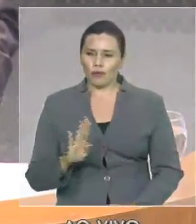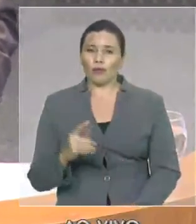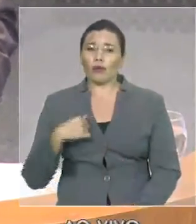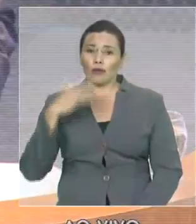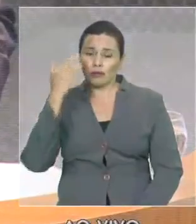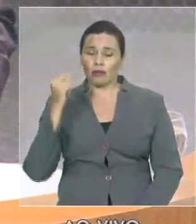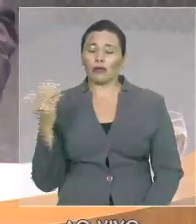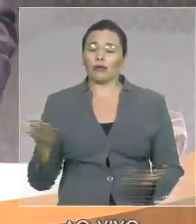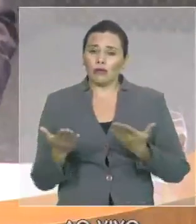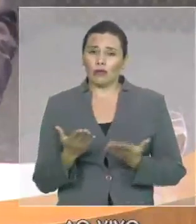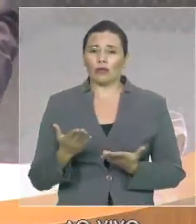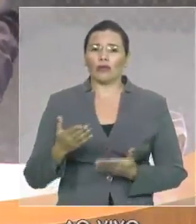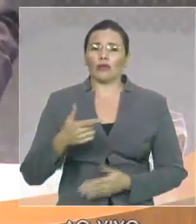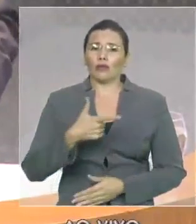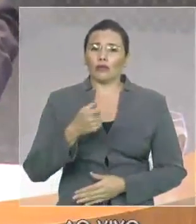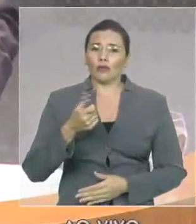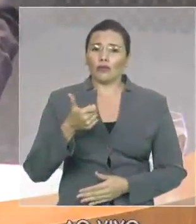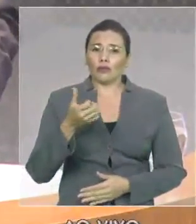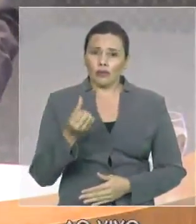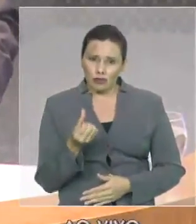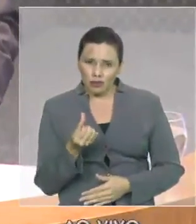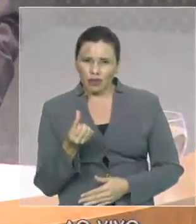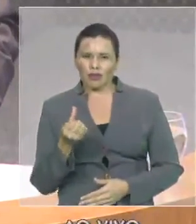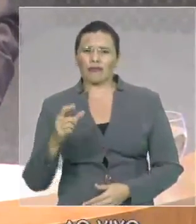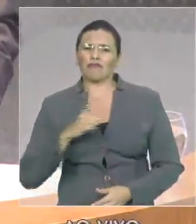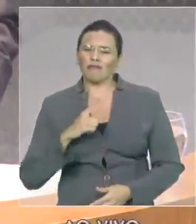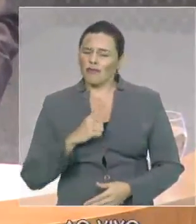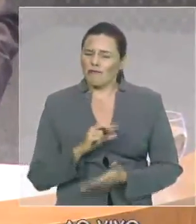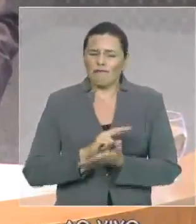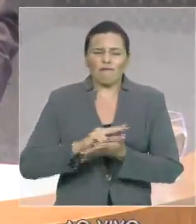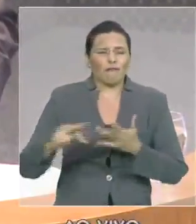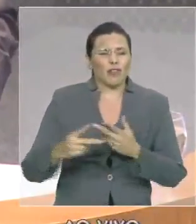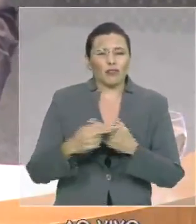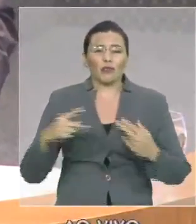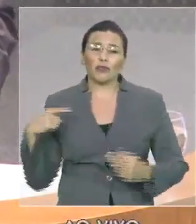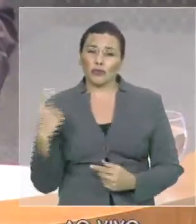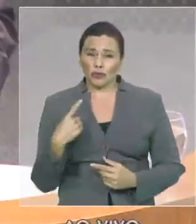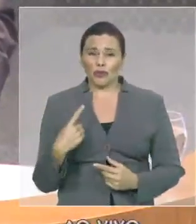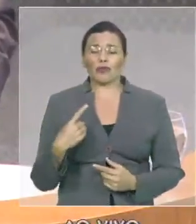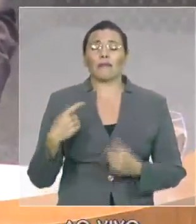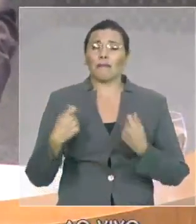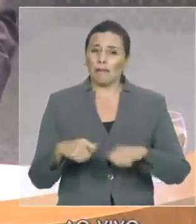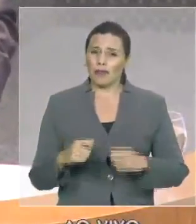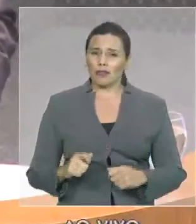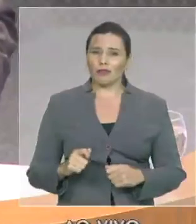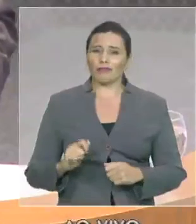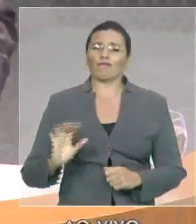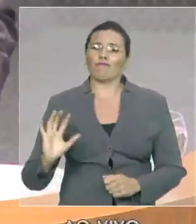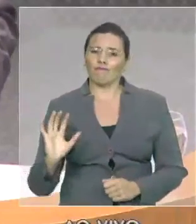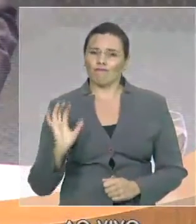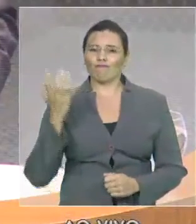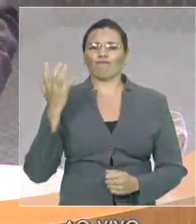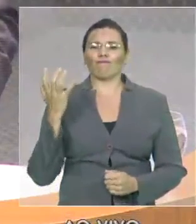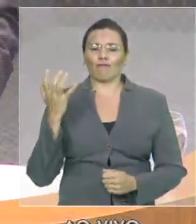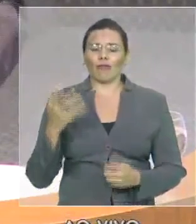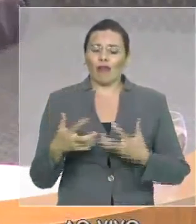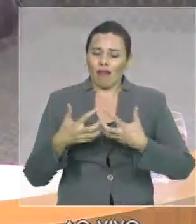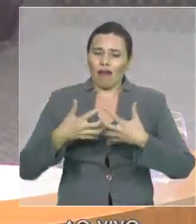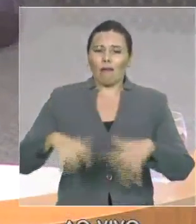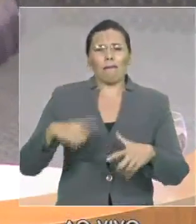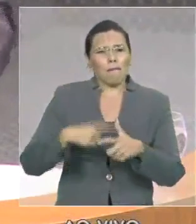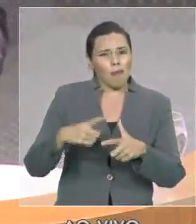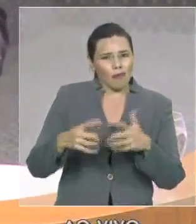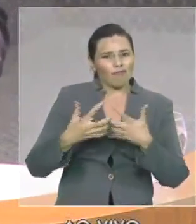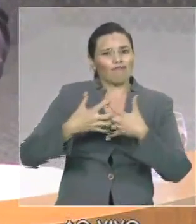nós continuaremos trabalhando com dedicação responsabilidade e transparência na busca do melhor para o nosso povo e reafirmo